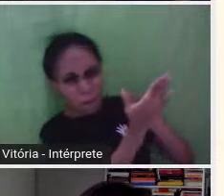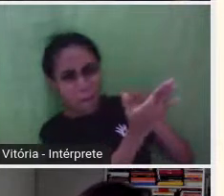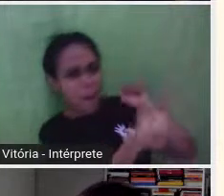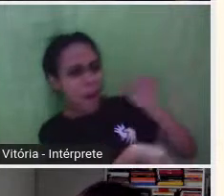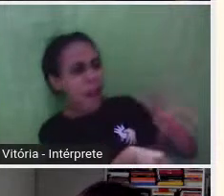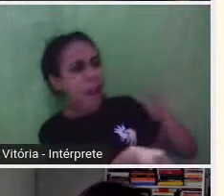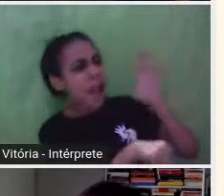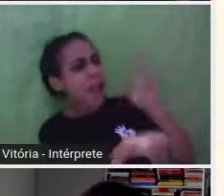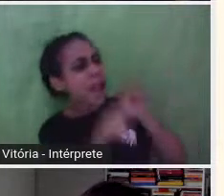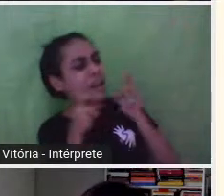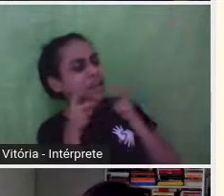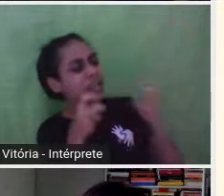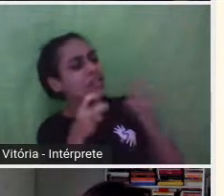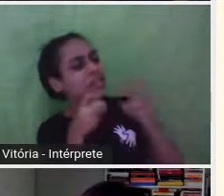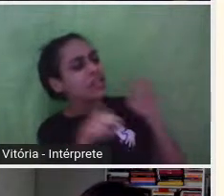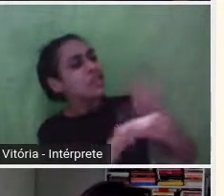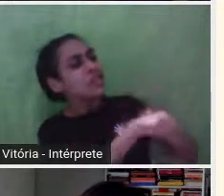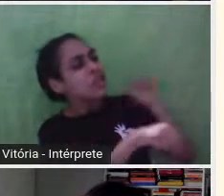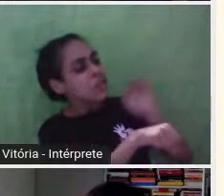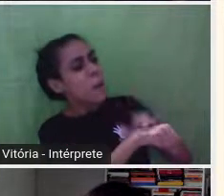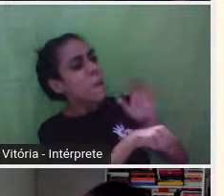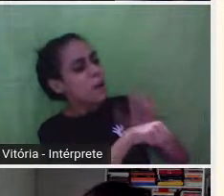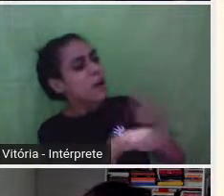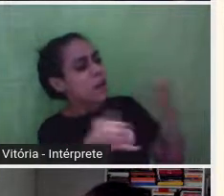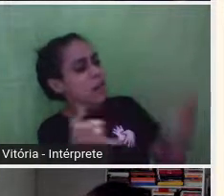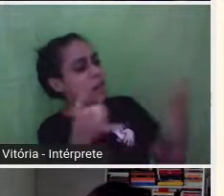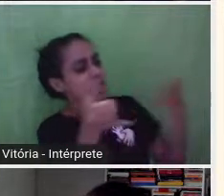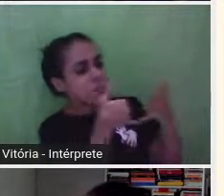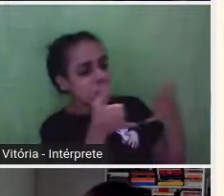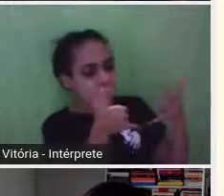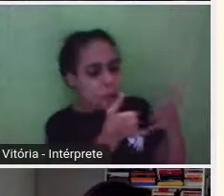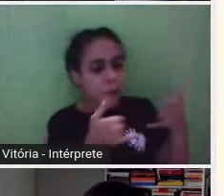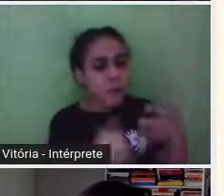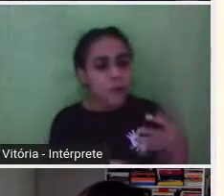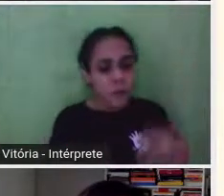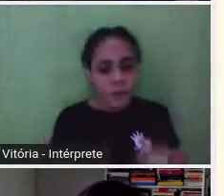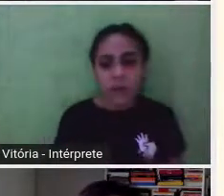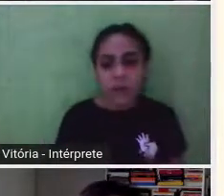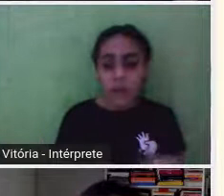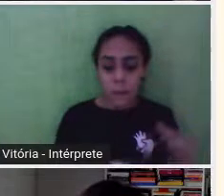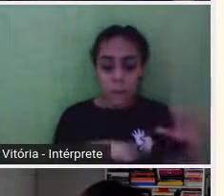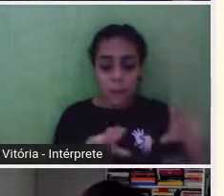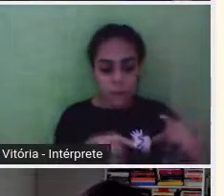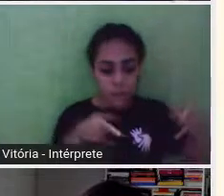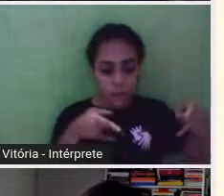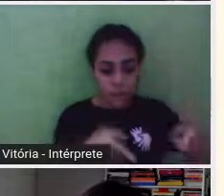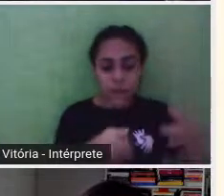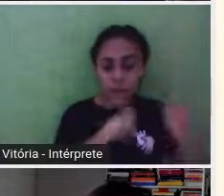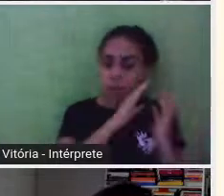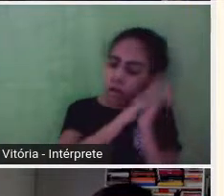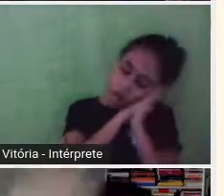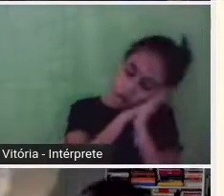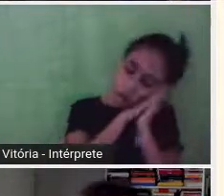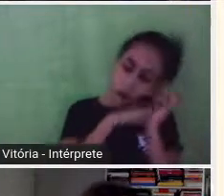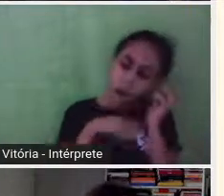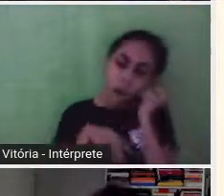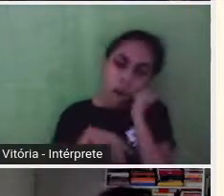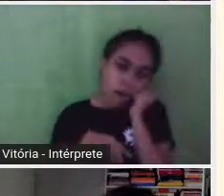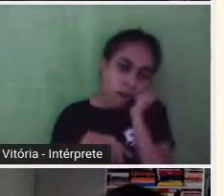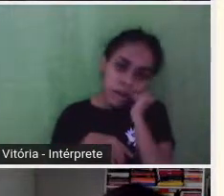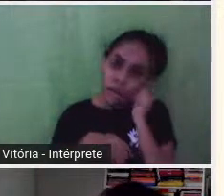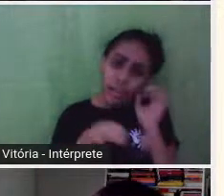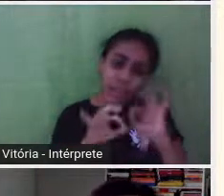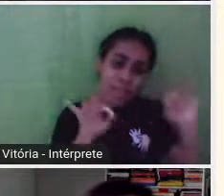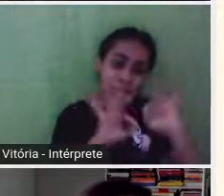casa pra me acordar, ligou, tinha um telefone do lado da minha cama, eu não atendi. Foi preciso um vizinho